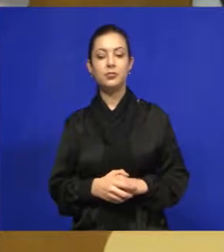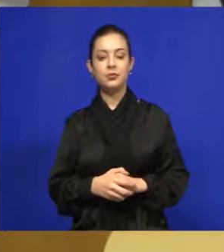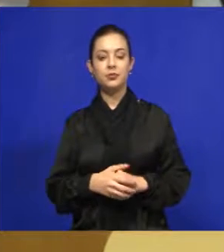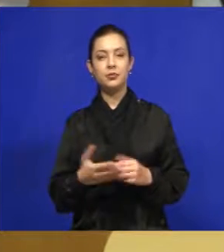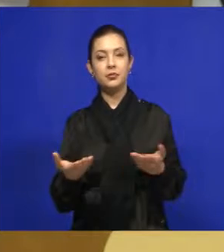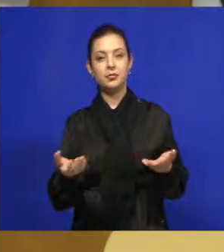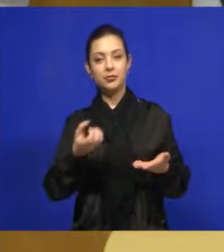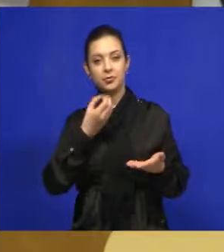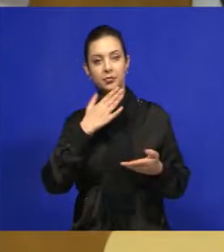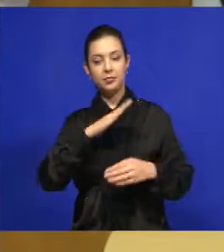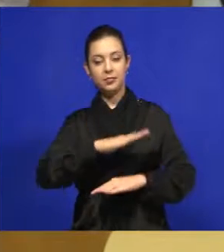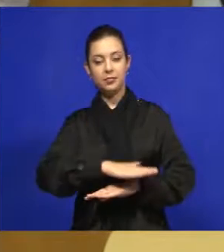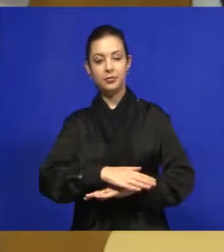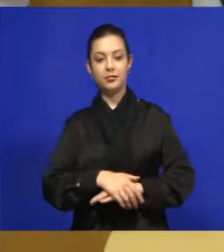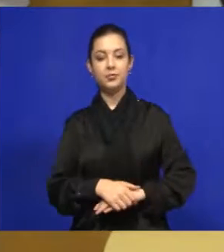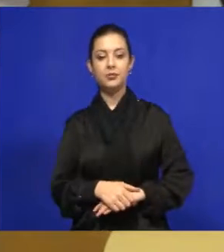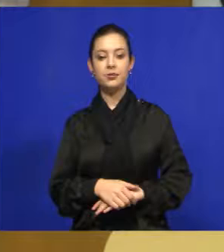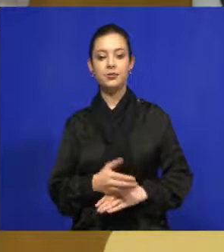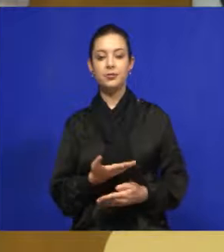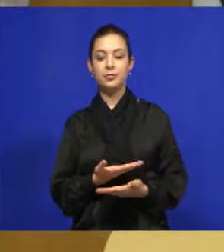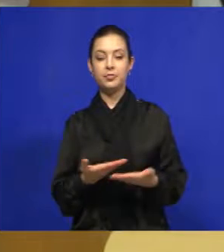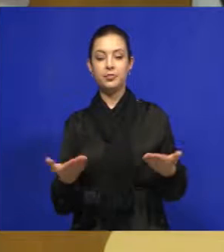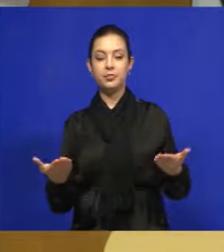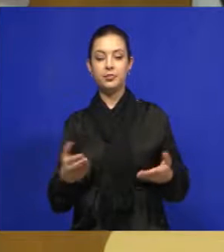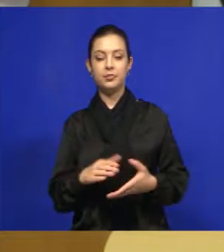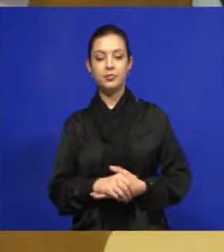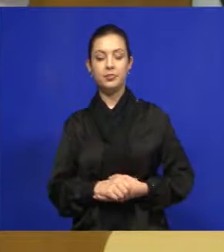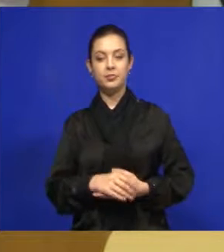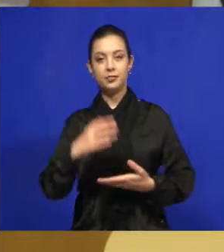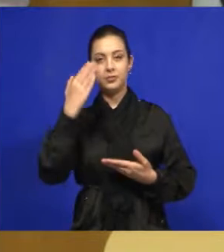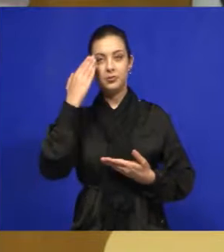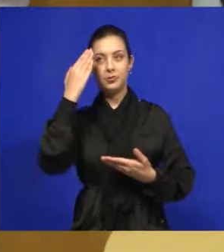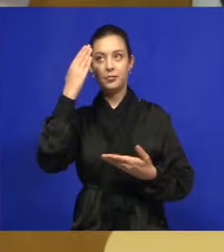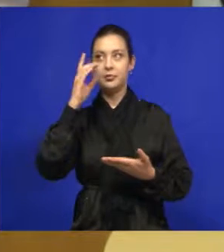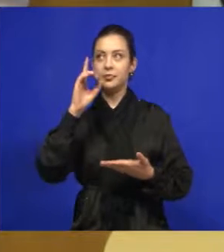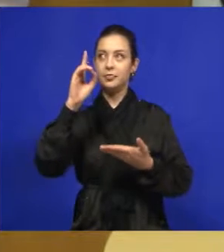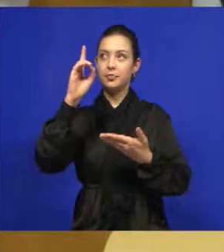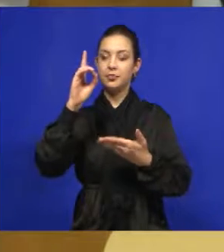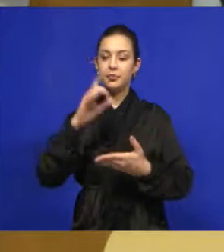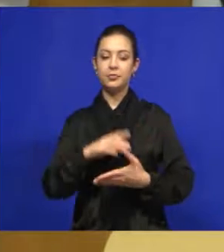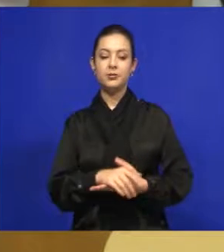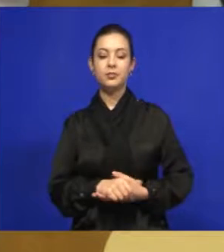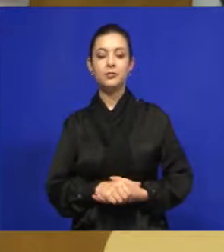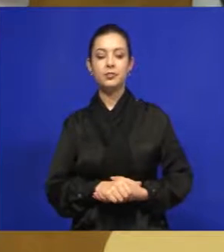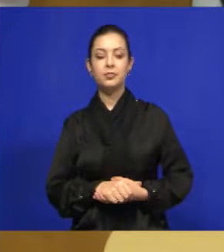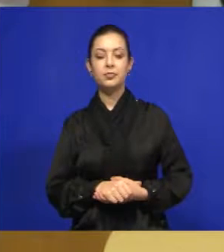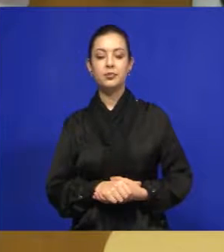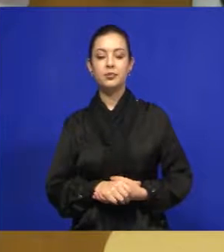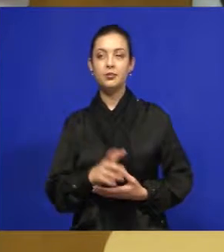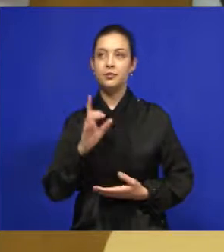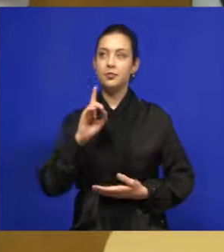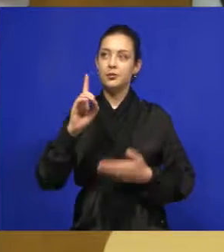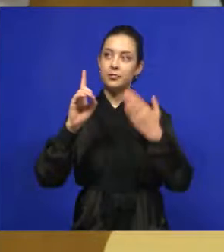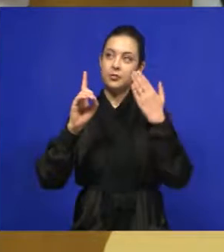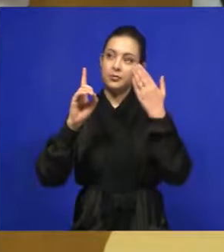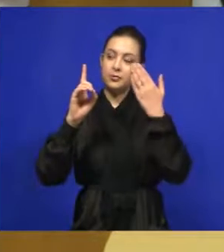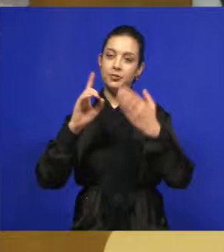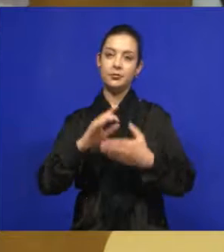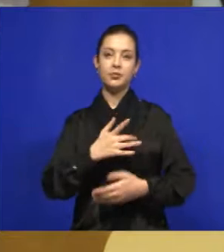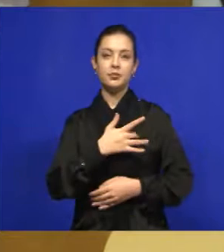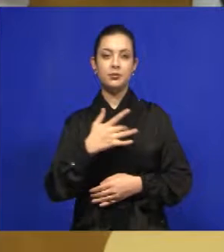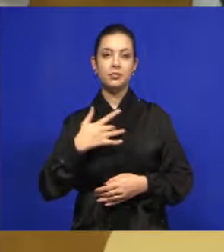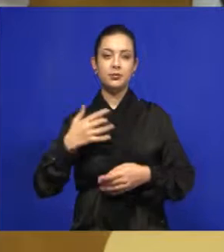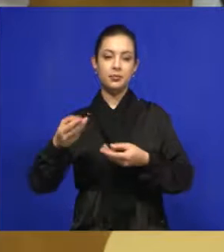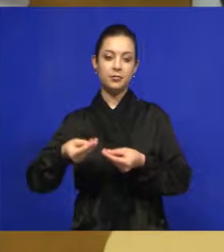desejar a todos uma ótima tarde e quero agradecer aqui primeiramente a Deus agradecer a Deus que tem nos dado